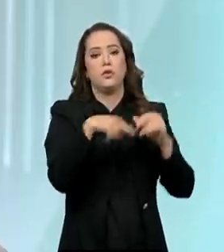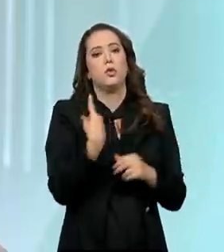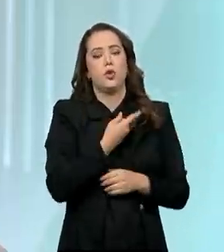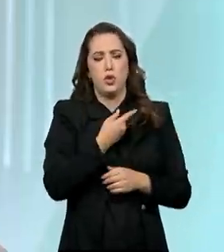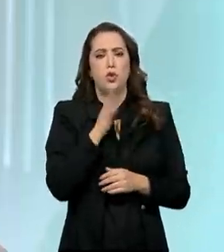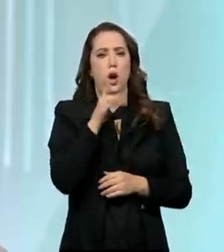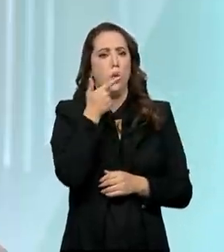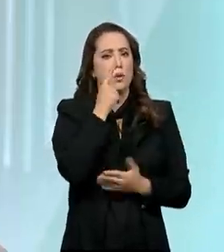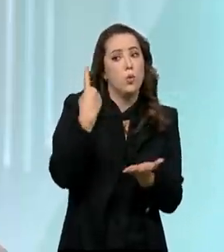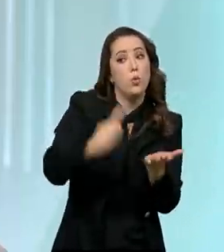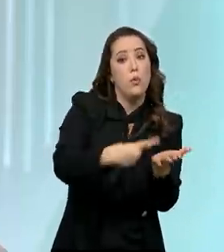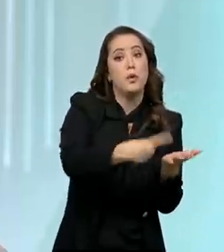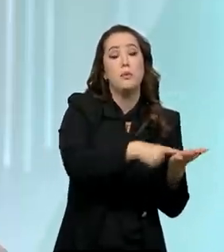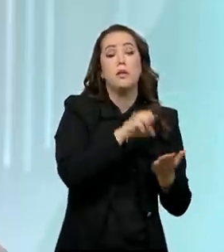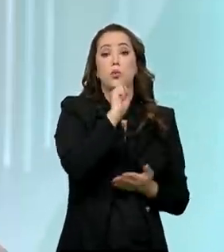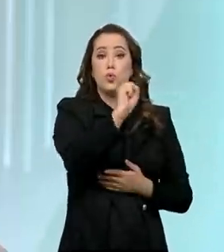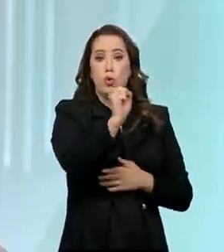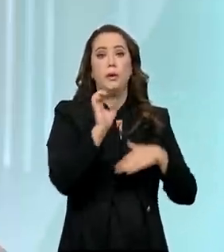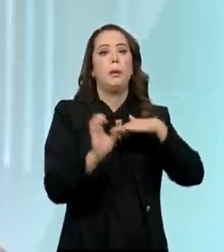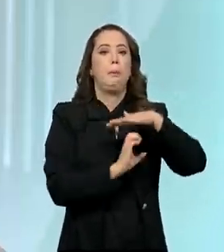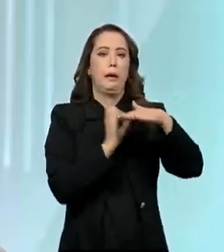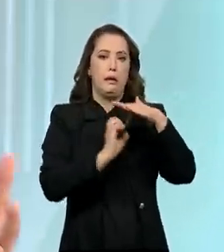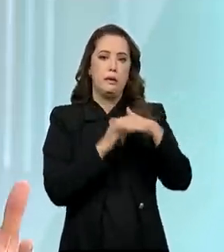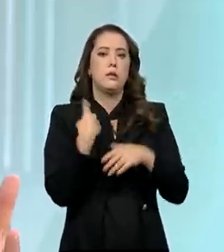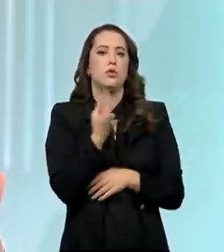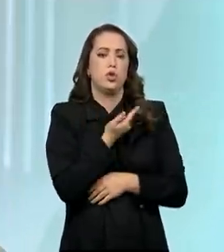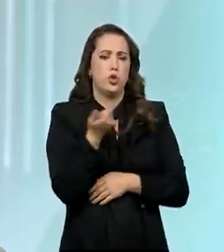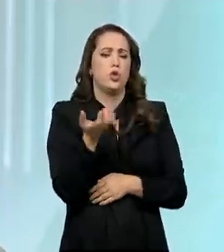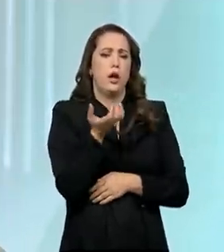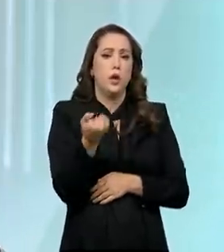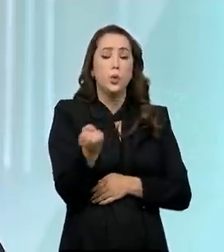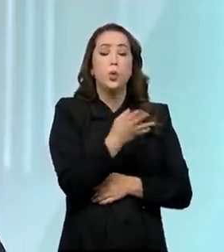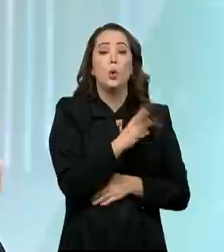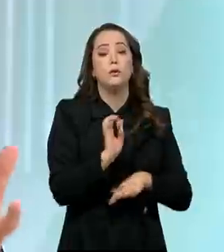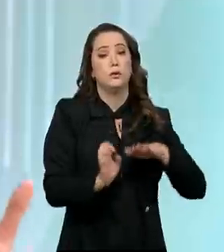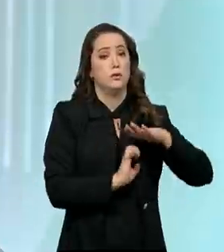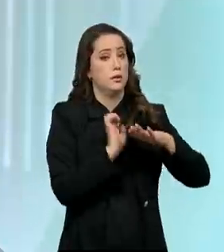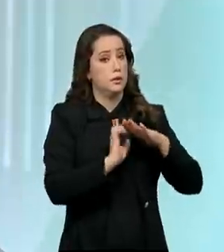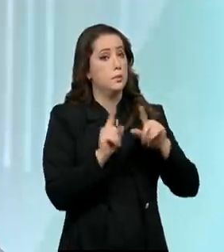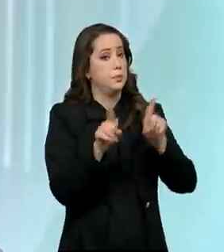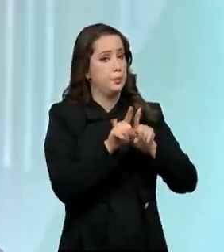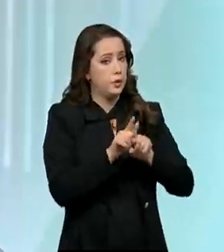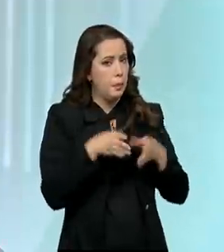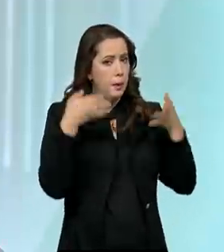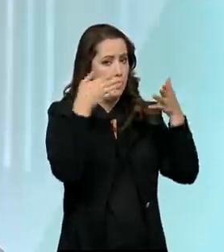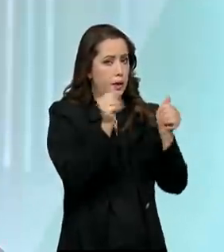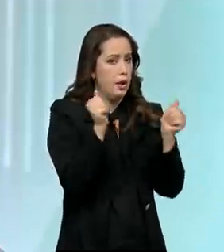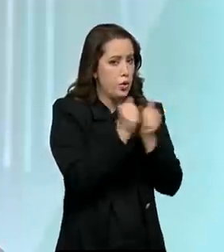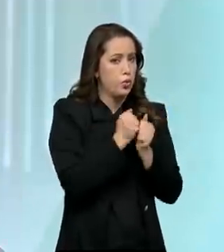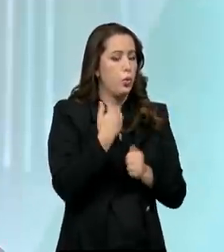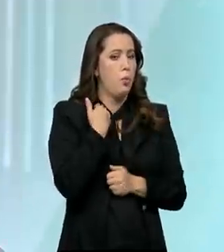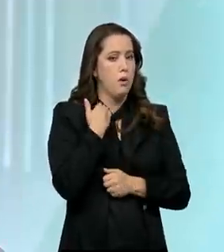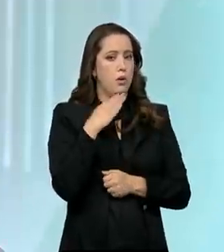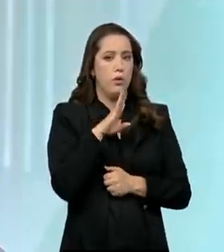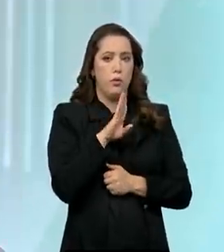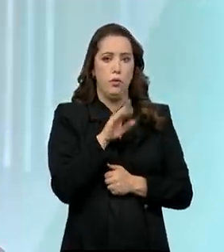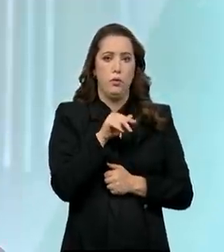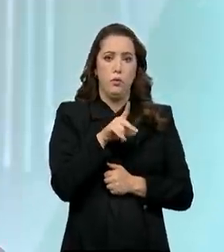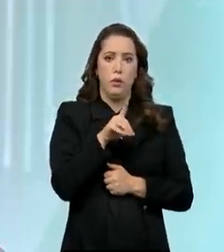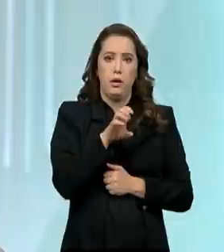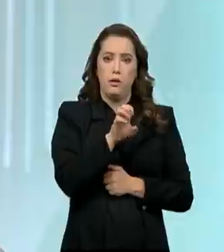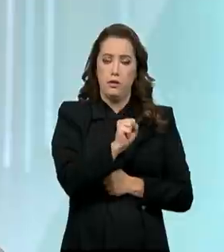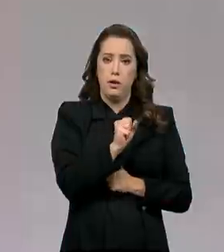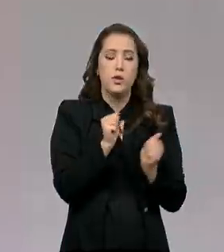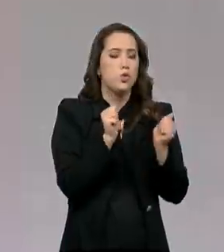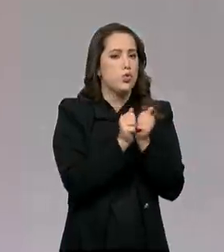empresas já no começo da parceria. Estamos buscando mais novas empresas para poder entrar junto com o BNDES nessa agenda. E a ideia,